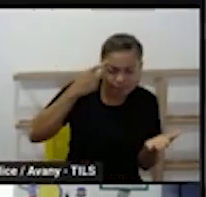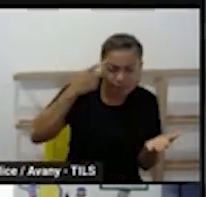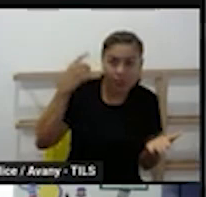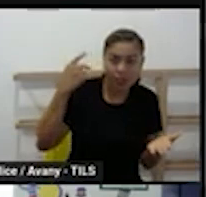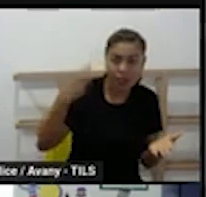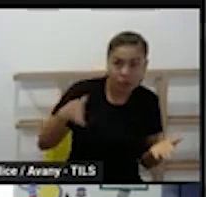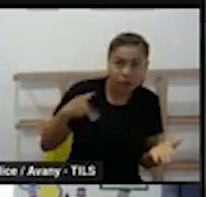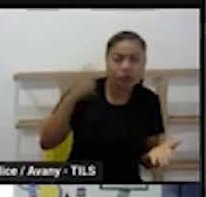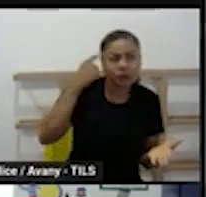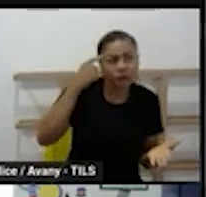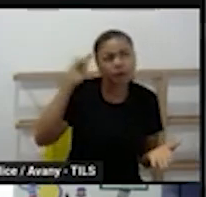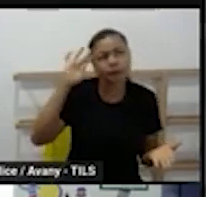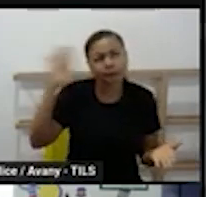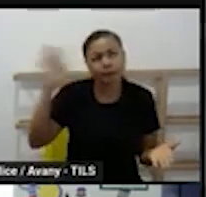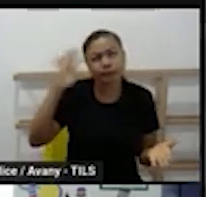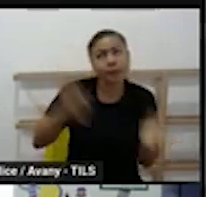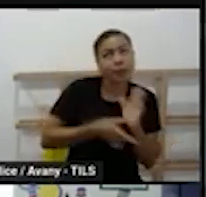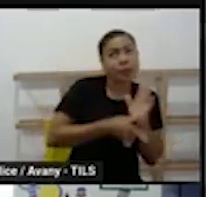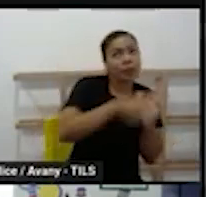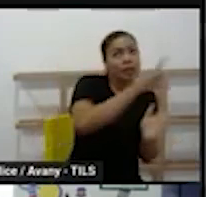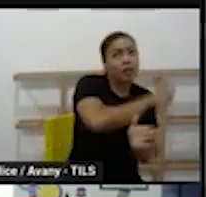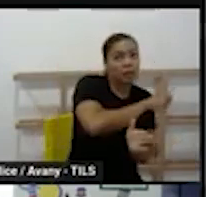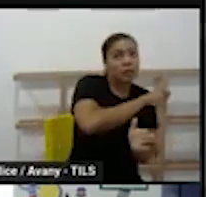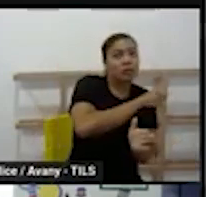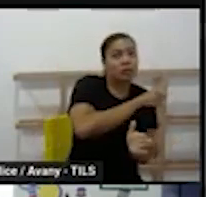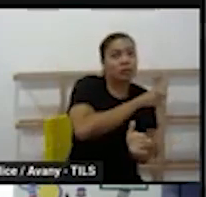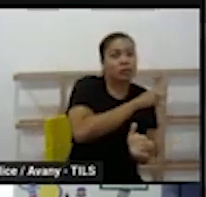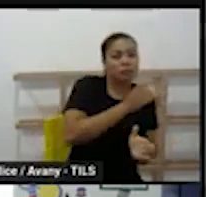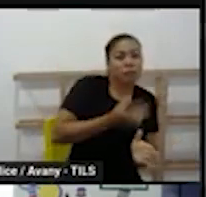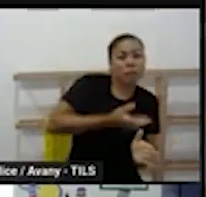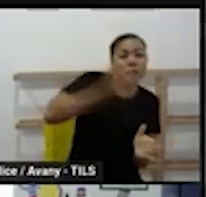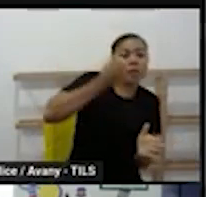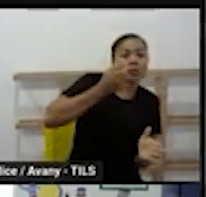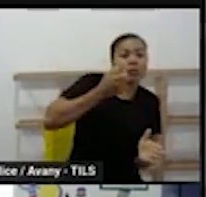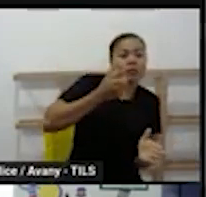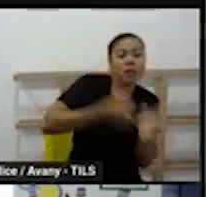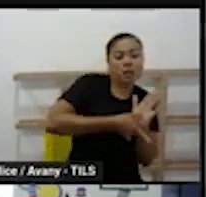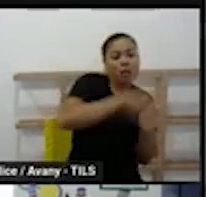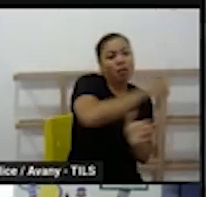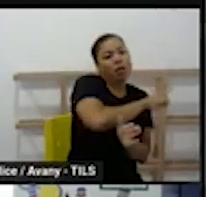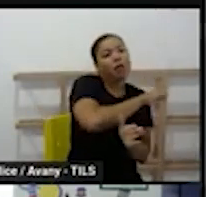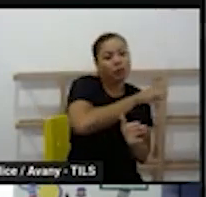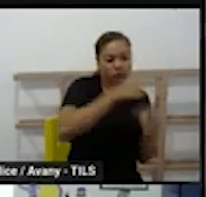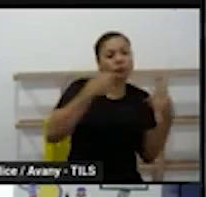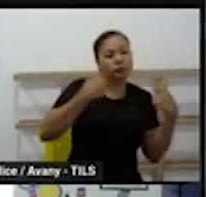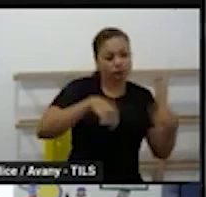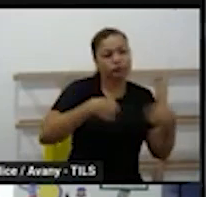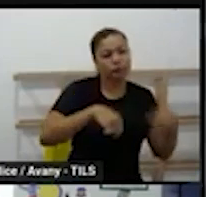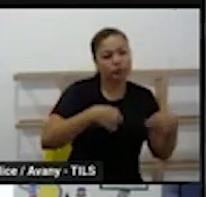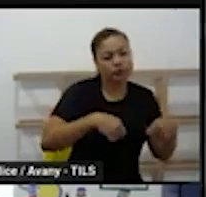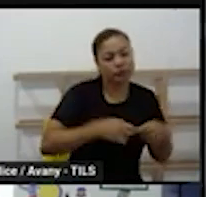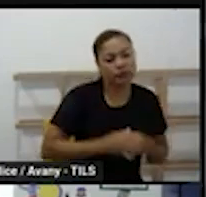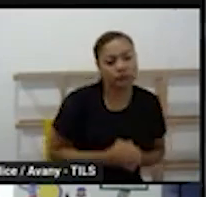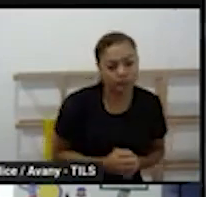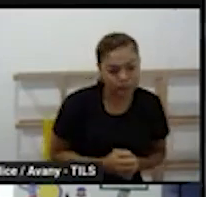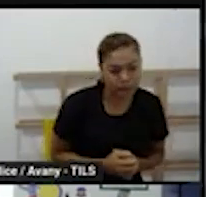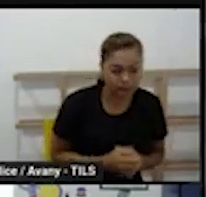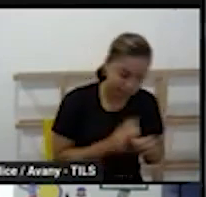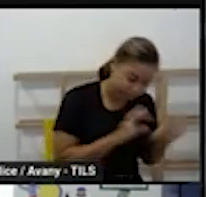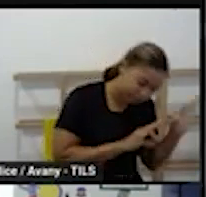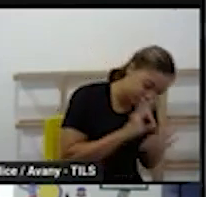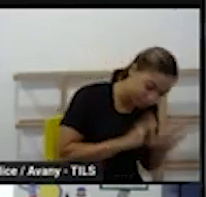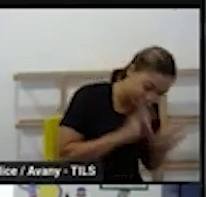consiga prever essas situações e já se antecipe no desenvolver